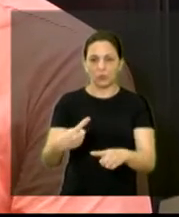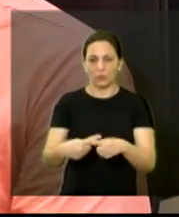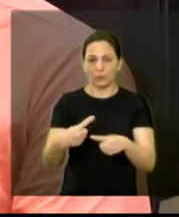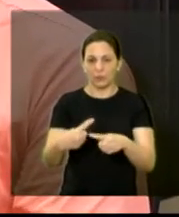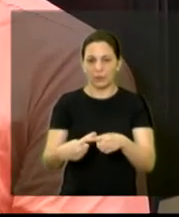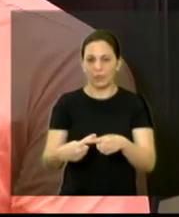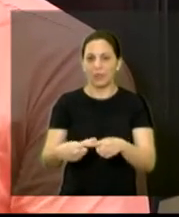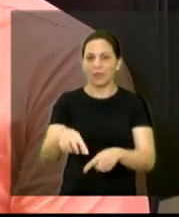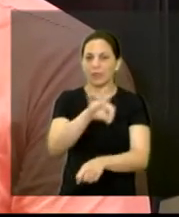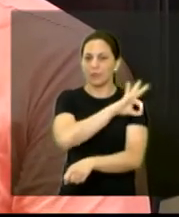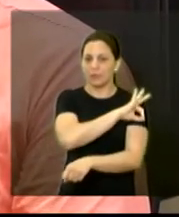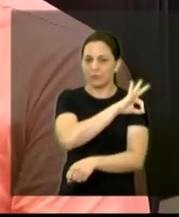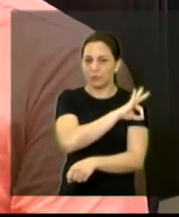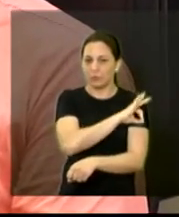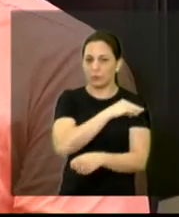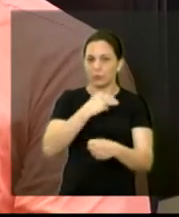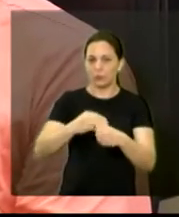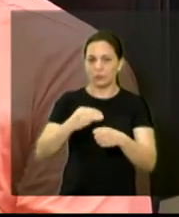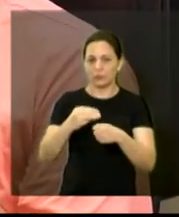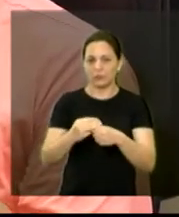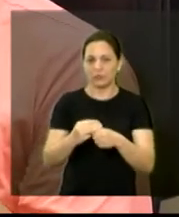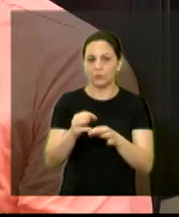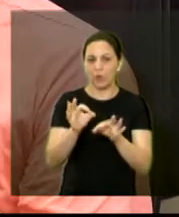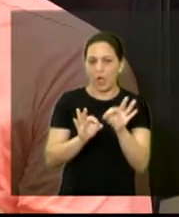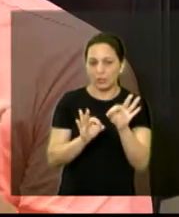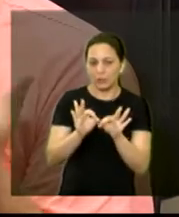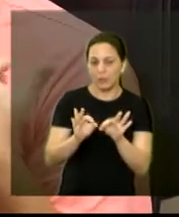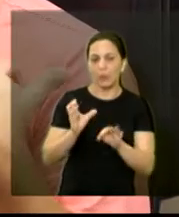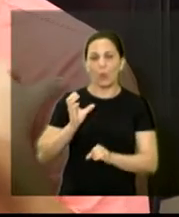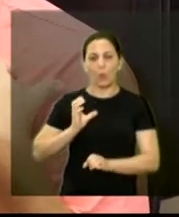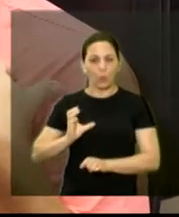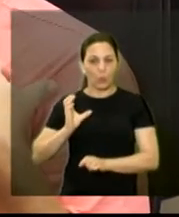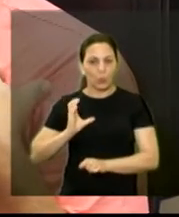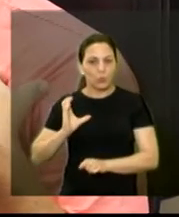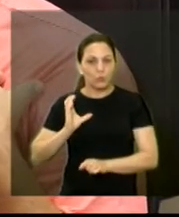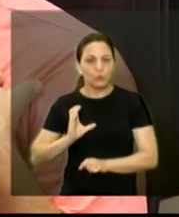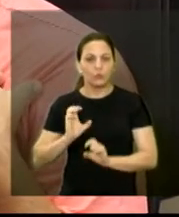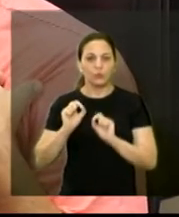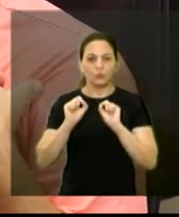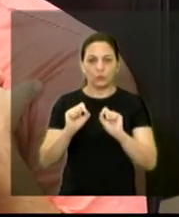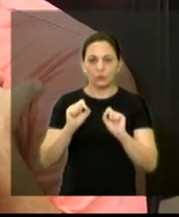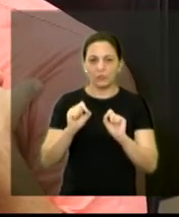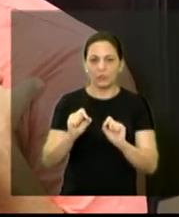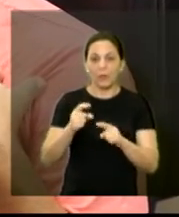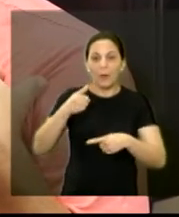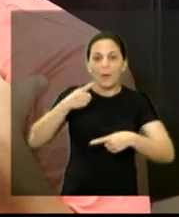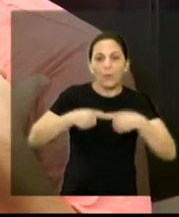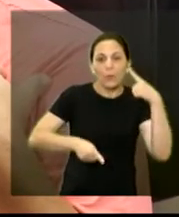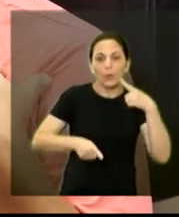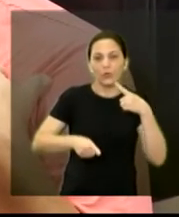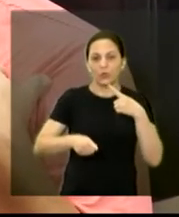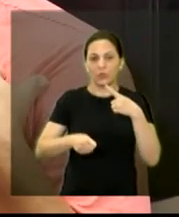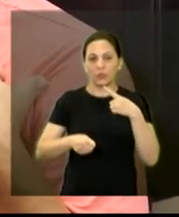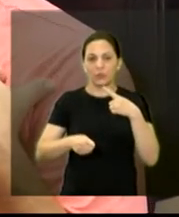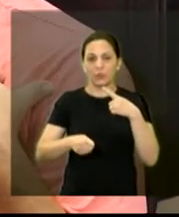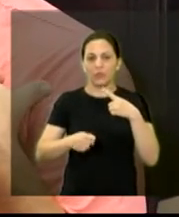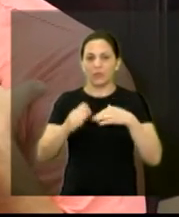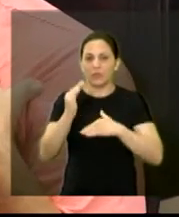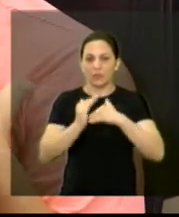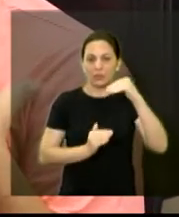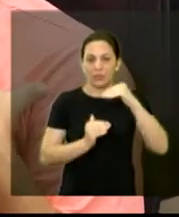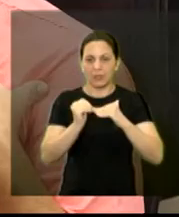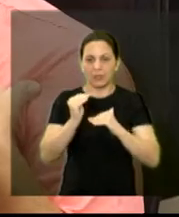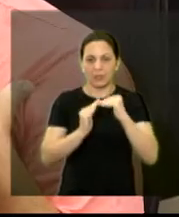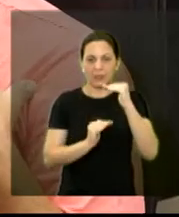ajustamento de conduta que nos proíbe de exercer atividade